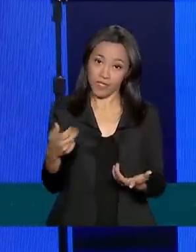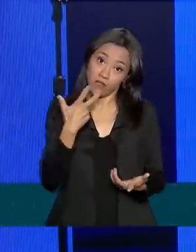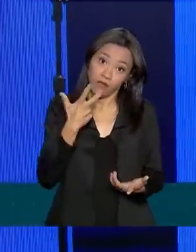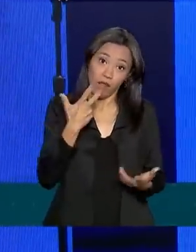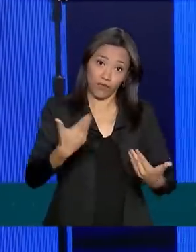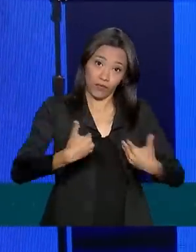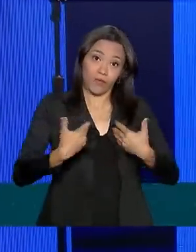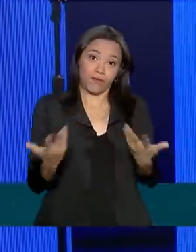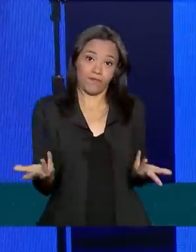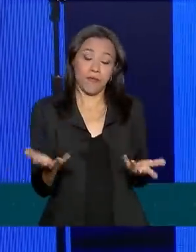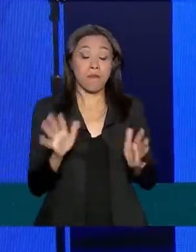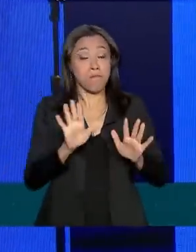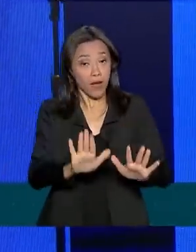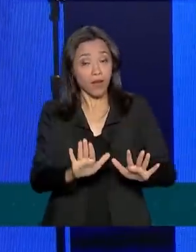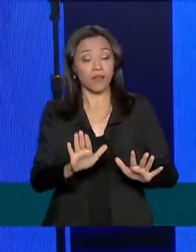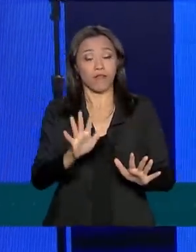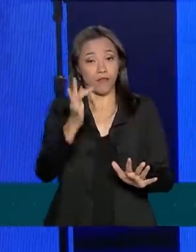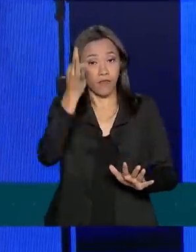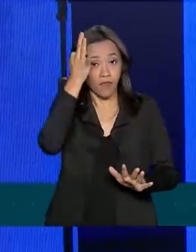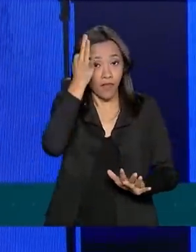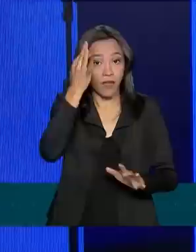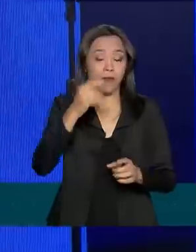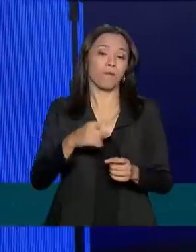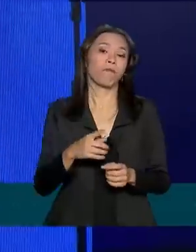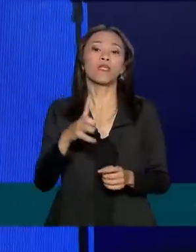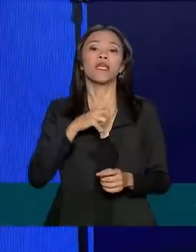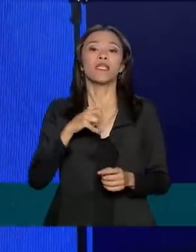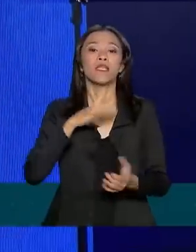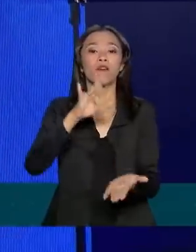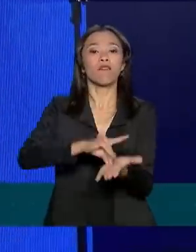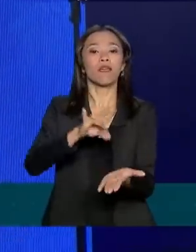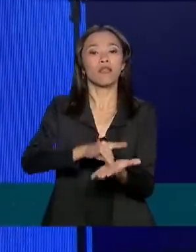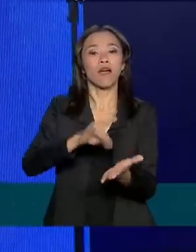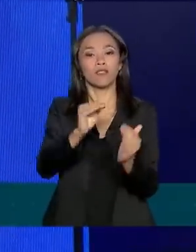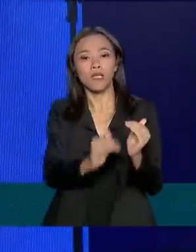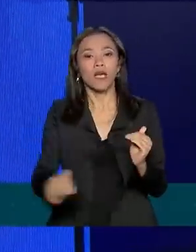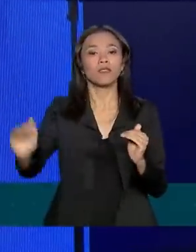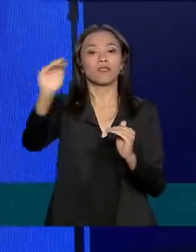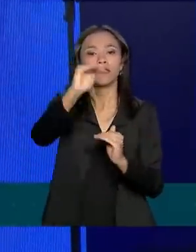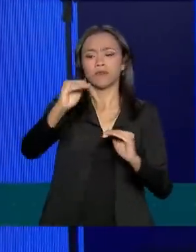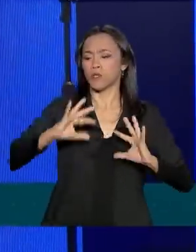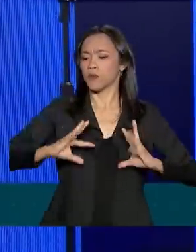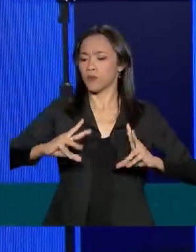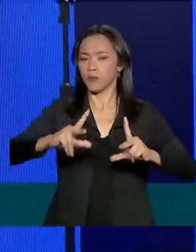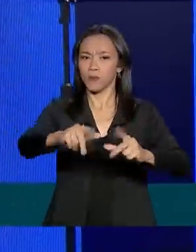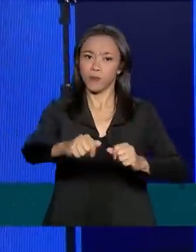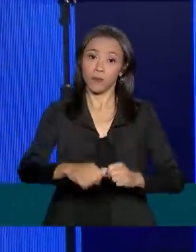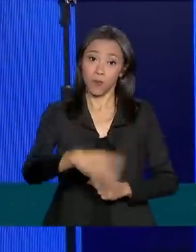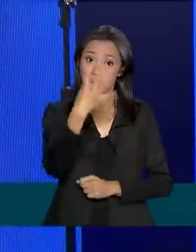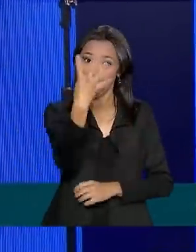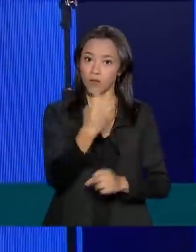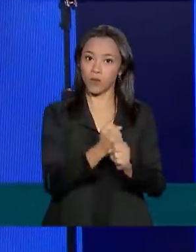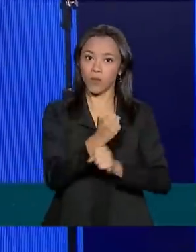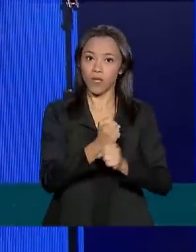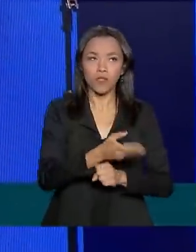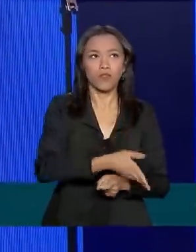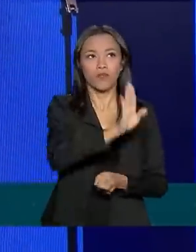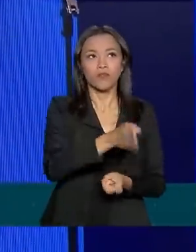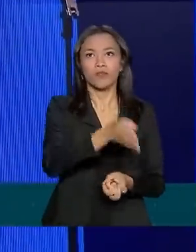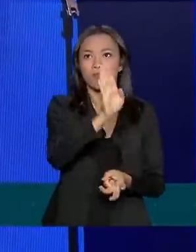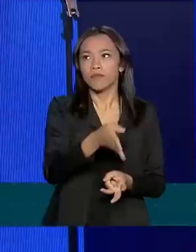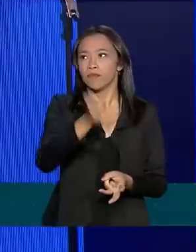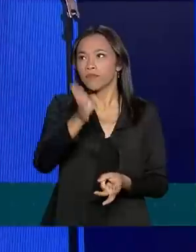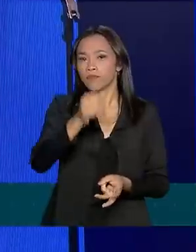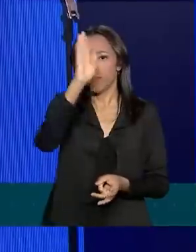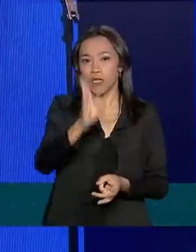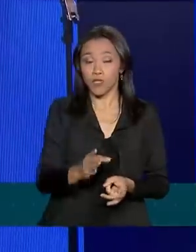Mas, com muita fé e tendo a verdade acima de tudo, por quatro anos rodei o Brasil. Nos primeiros dois